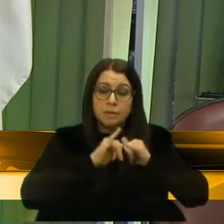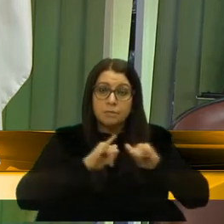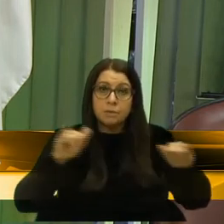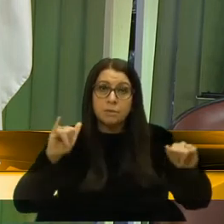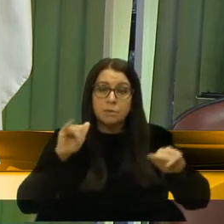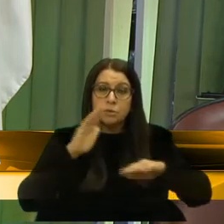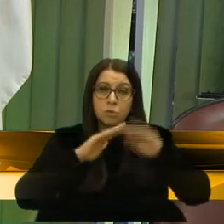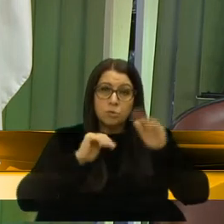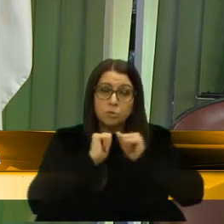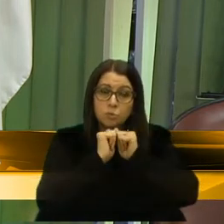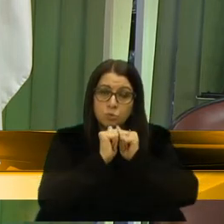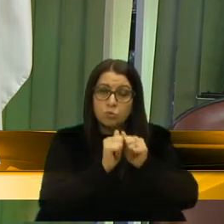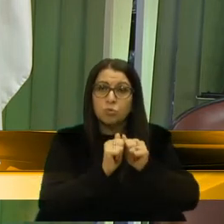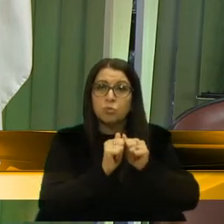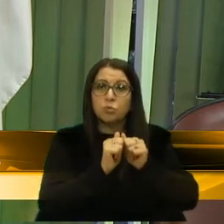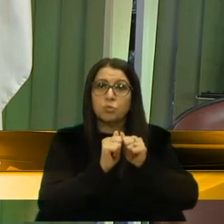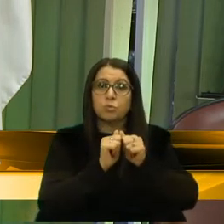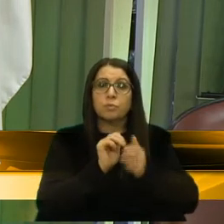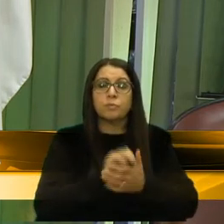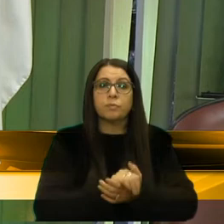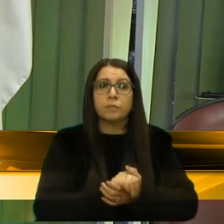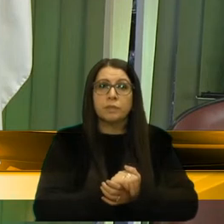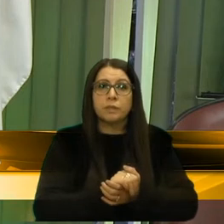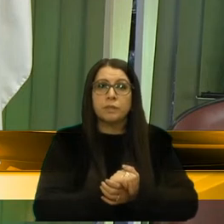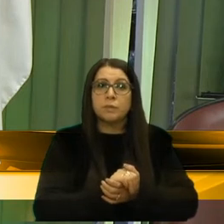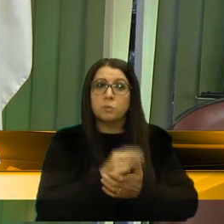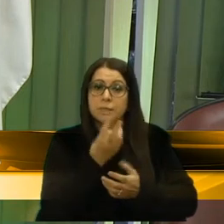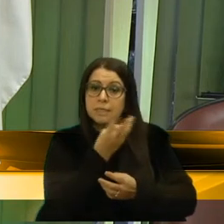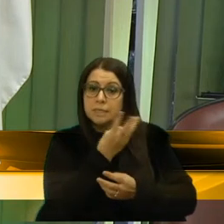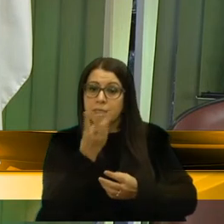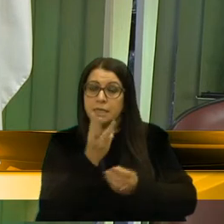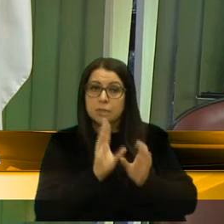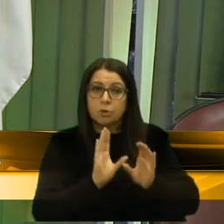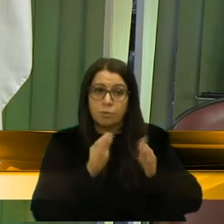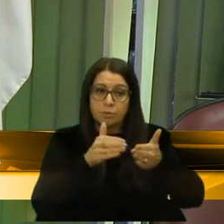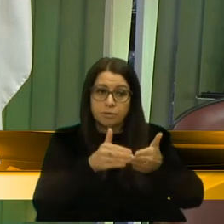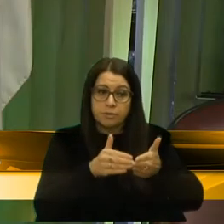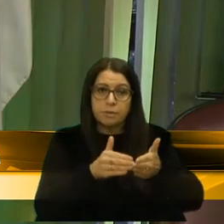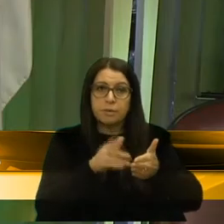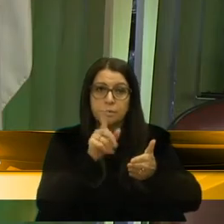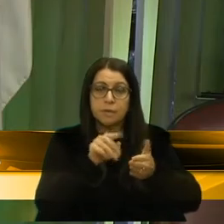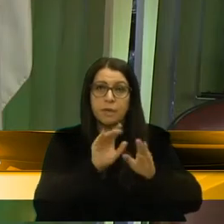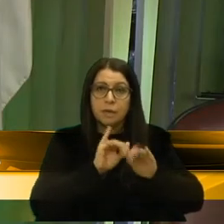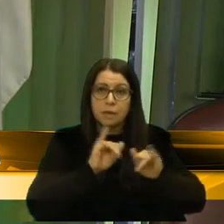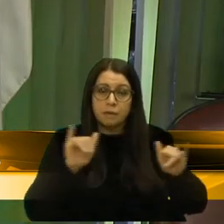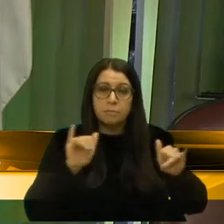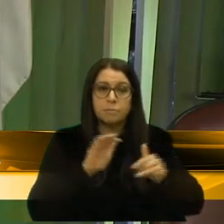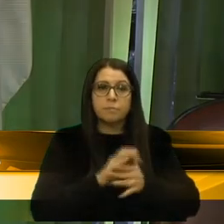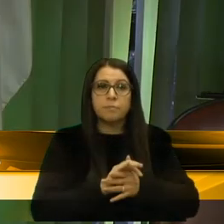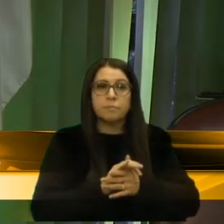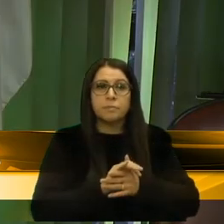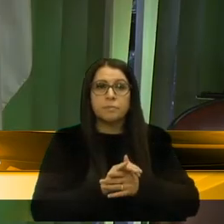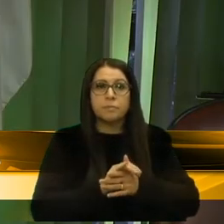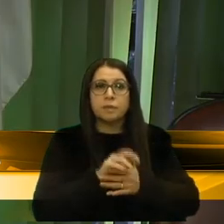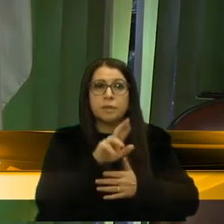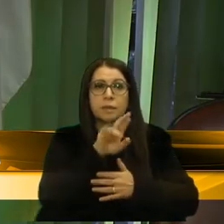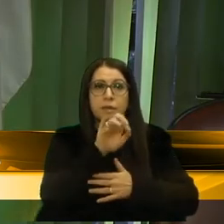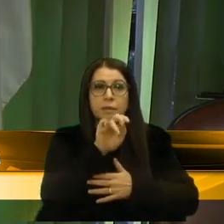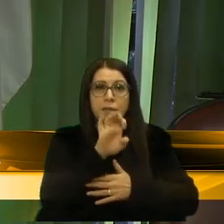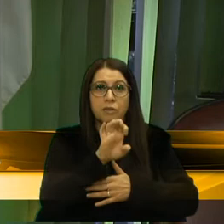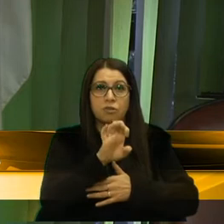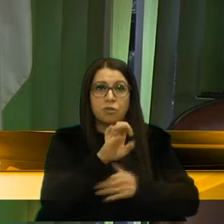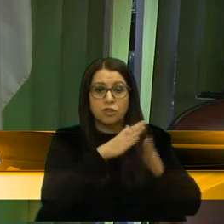construímos em conjunto com essas três comissões, que é a campanha Rede de Vizinhos e